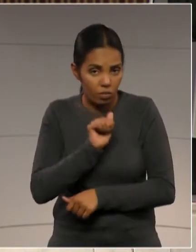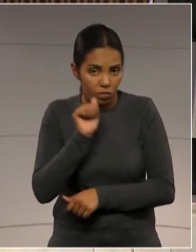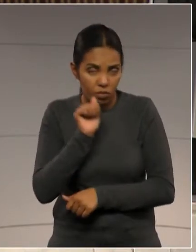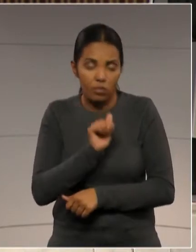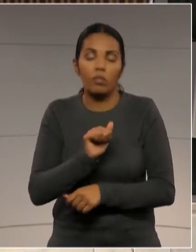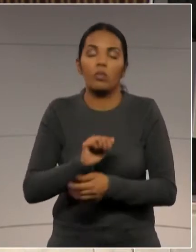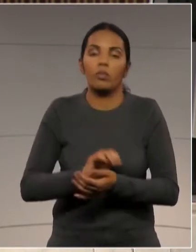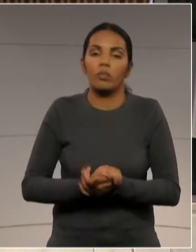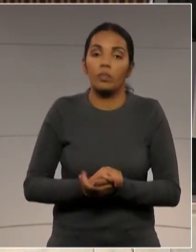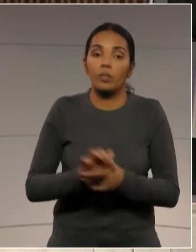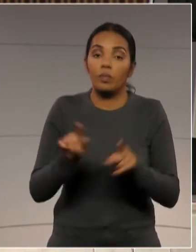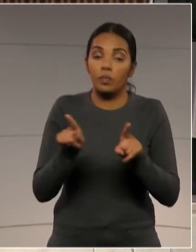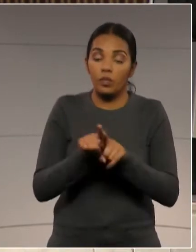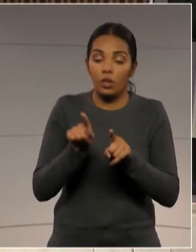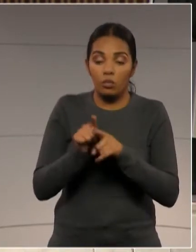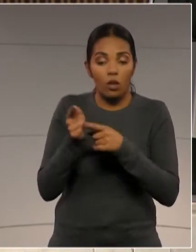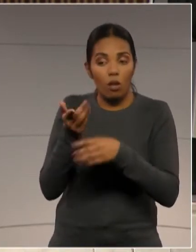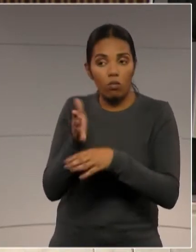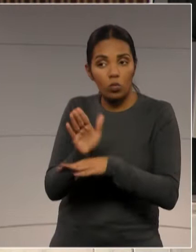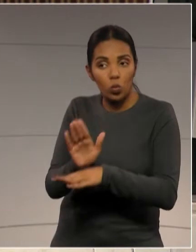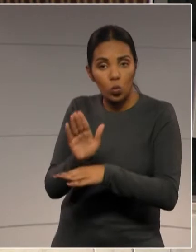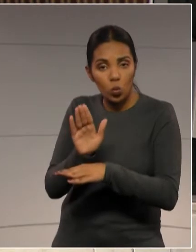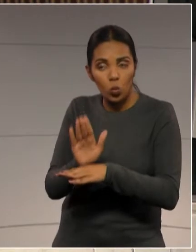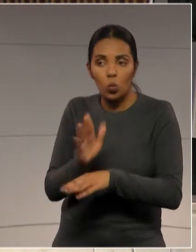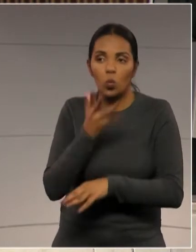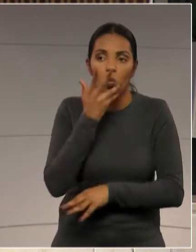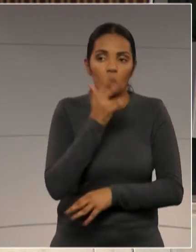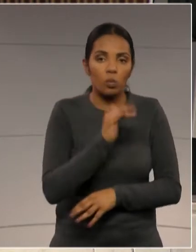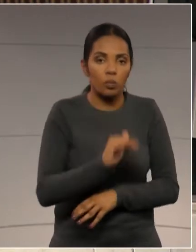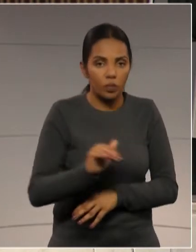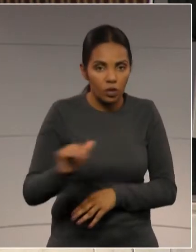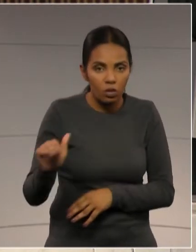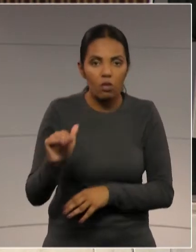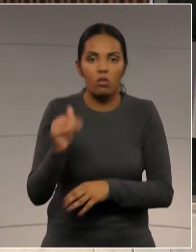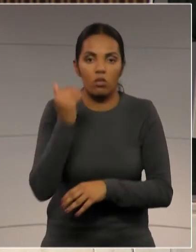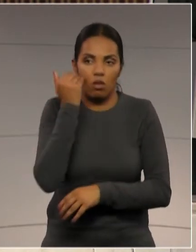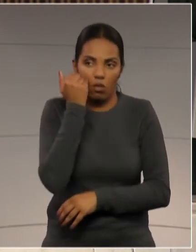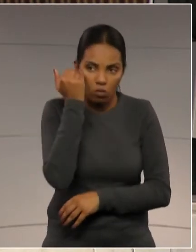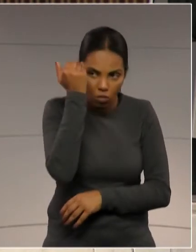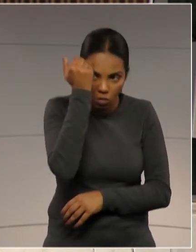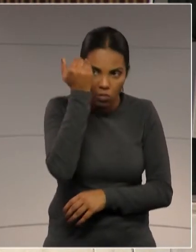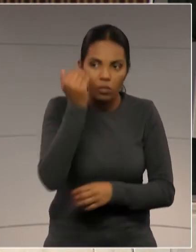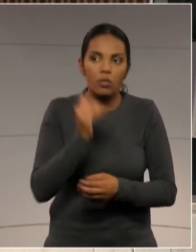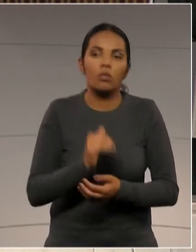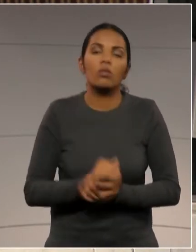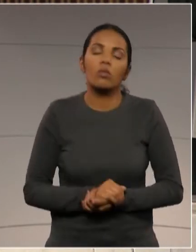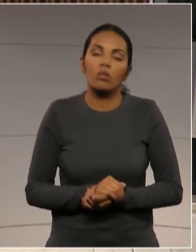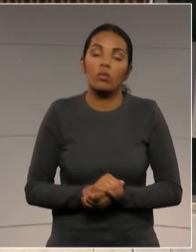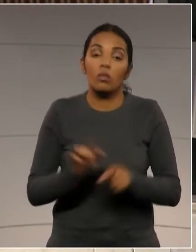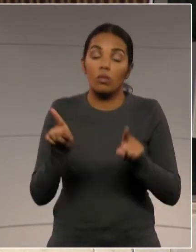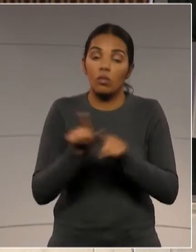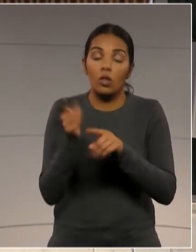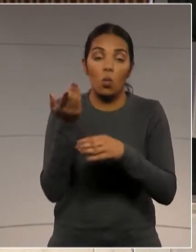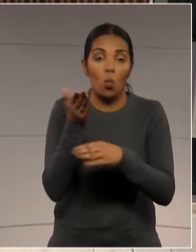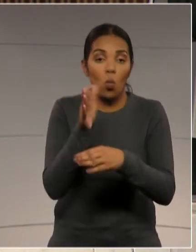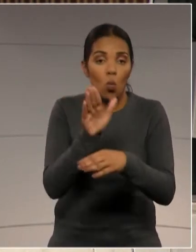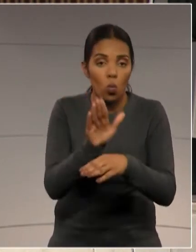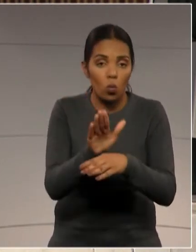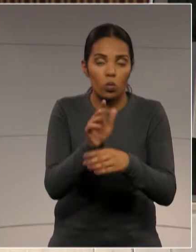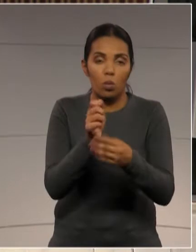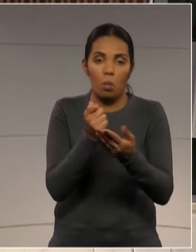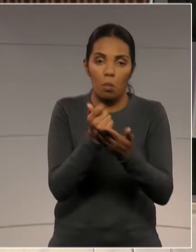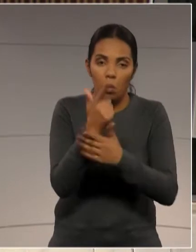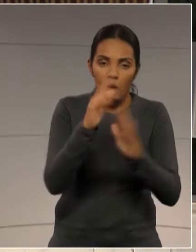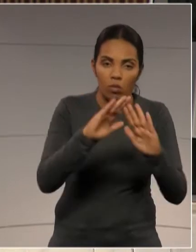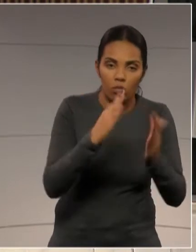amparo criança e adolescente, ao auxílio creche, auxílio saúde,